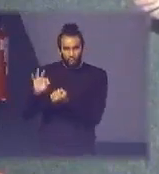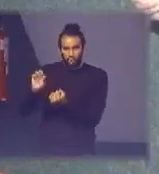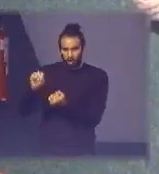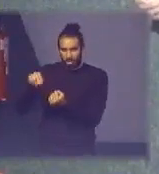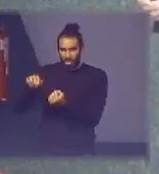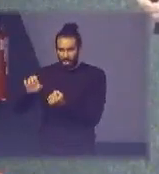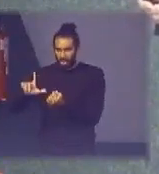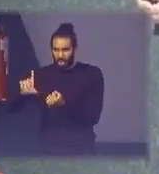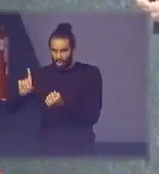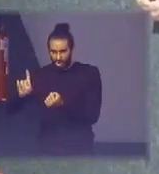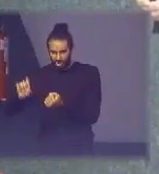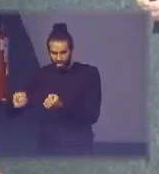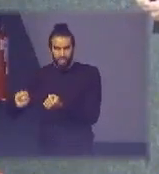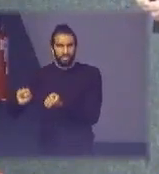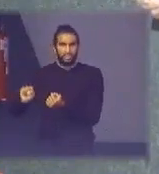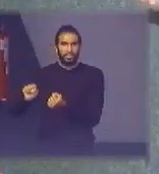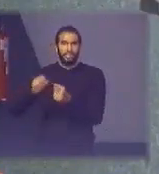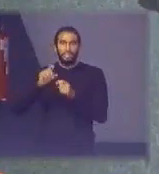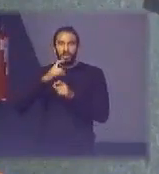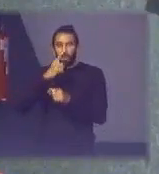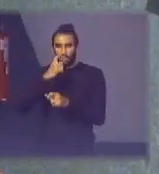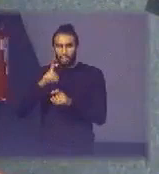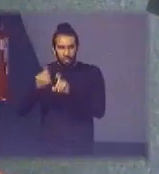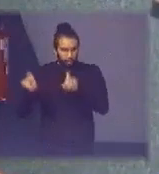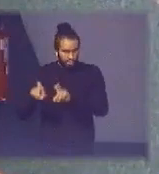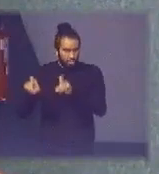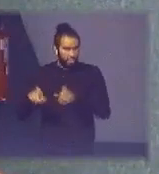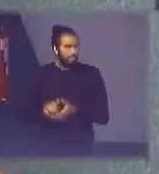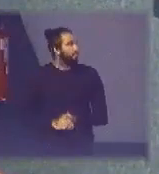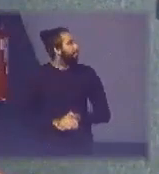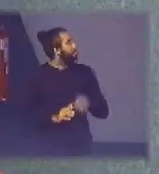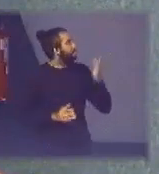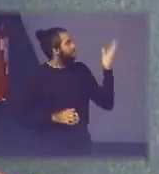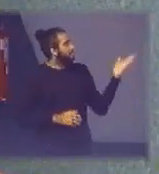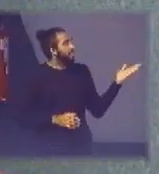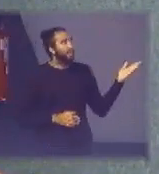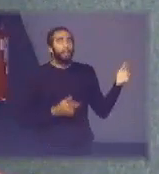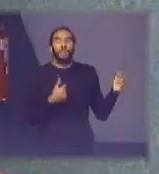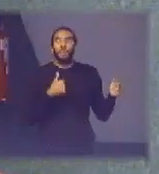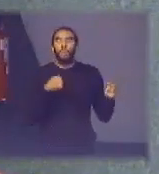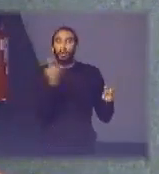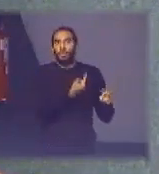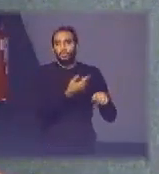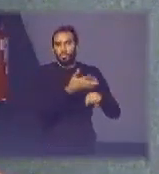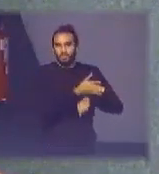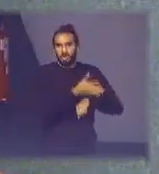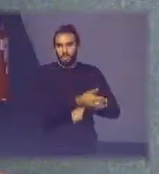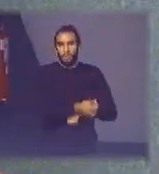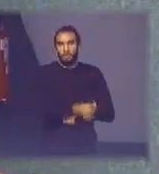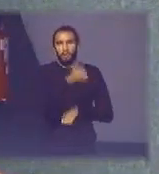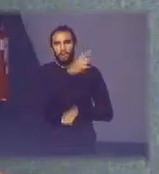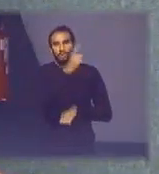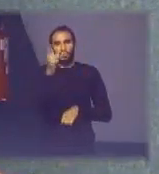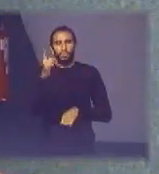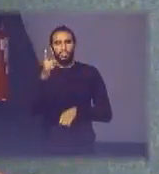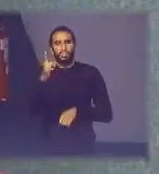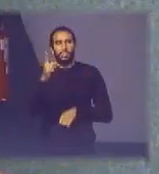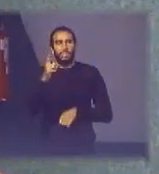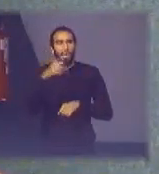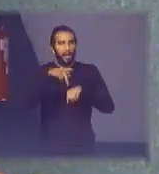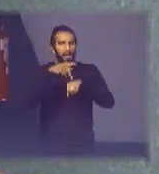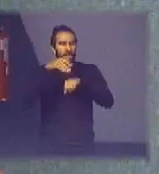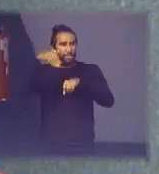aqui nós fizemos uma campanha ou participamos do primeiro dia internacional do lixo eletrônico